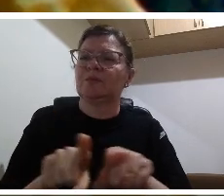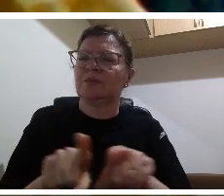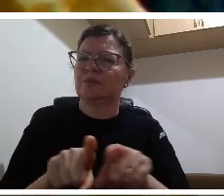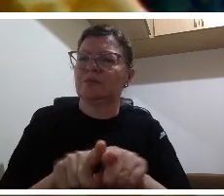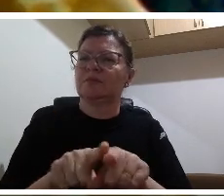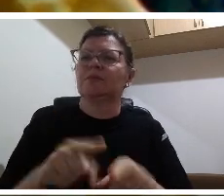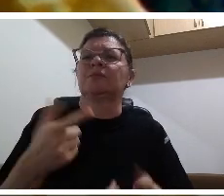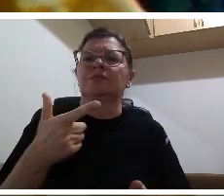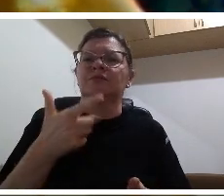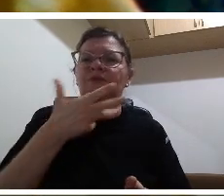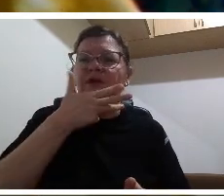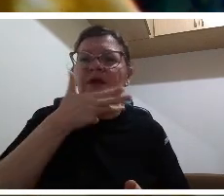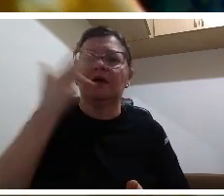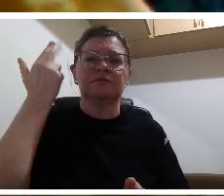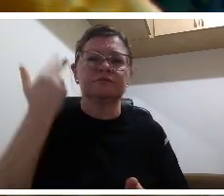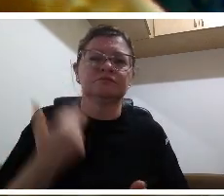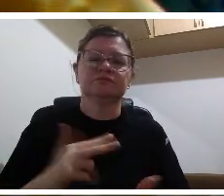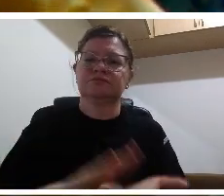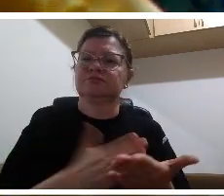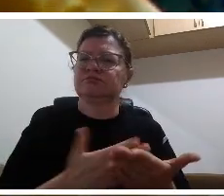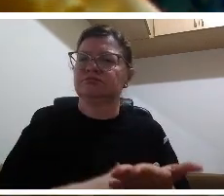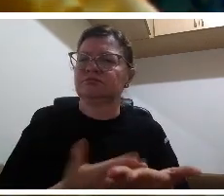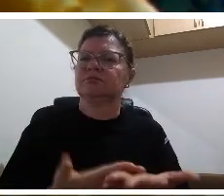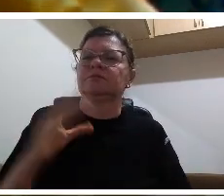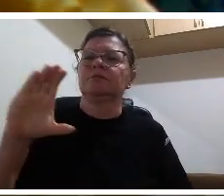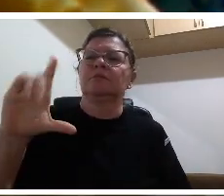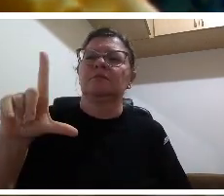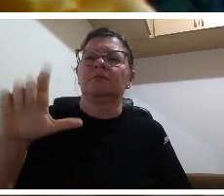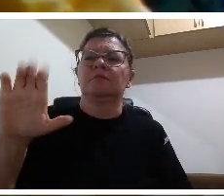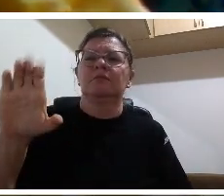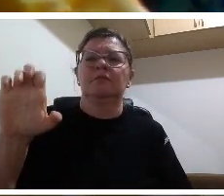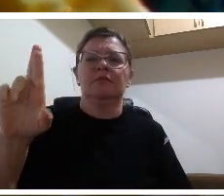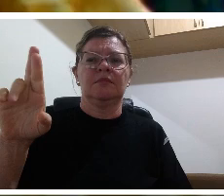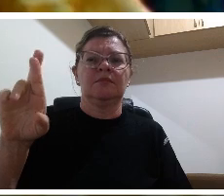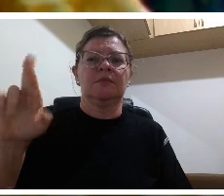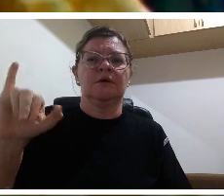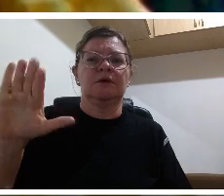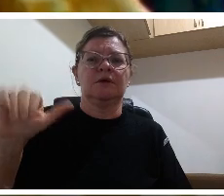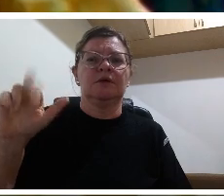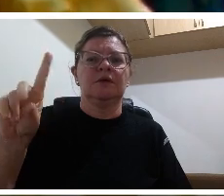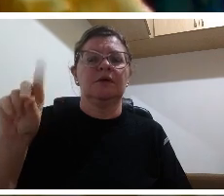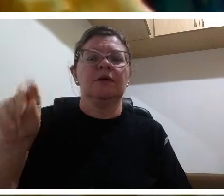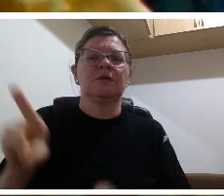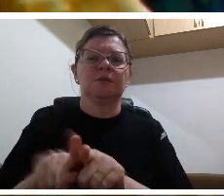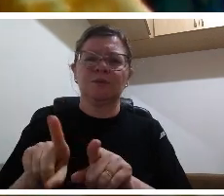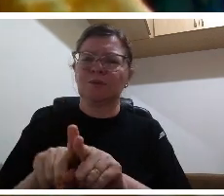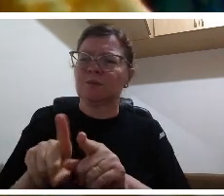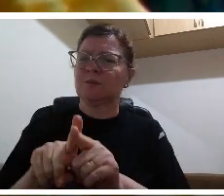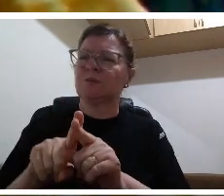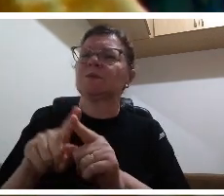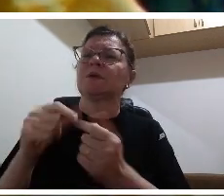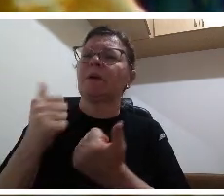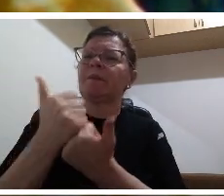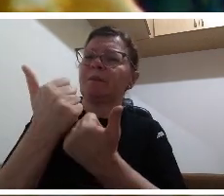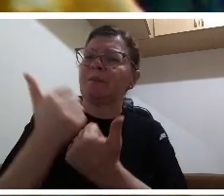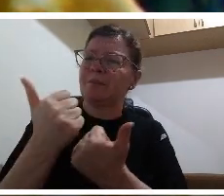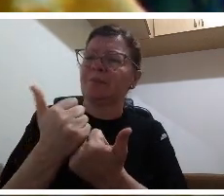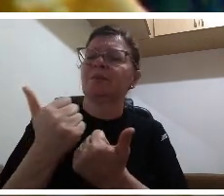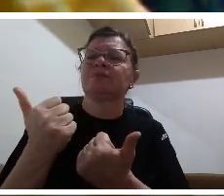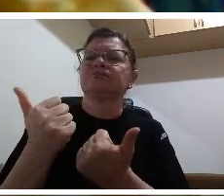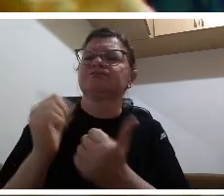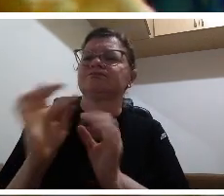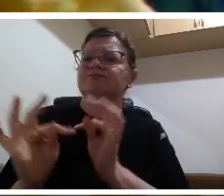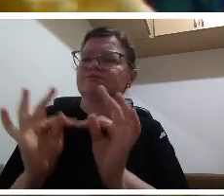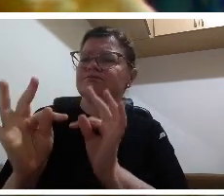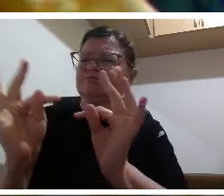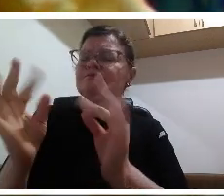Gasparinho é um fechamento das nossas dos nossos diálogos das nossas lives estamos entrando no período eleitoral